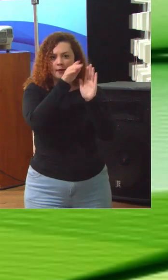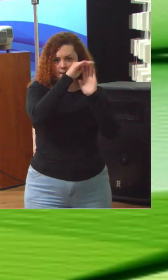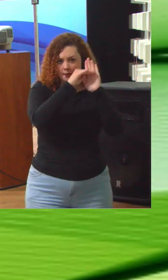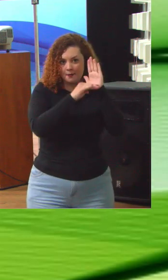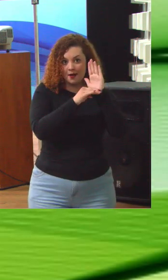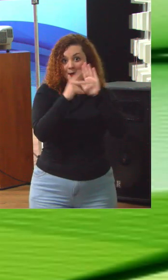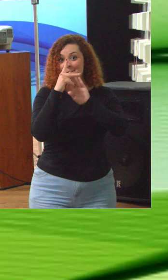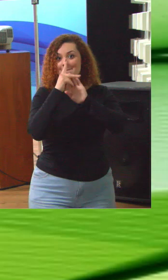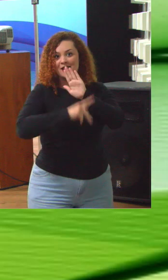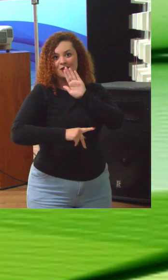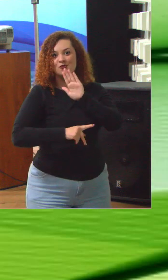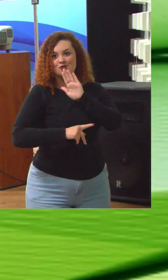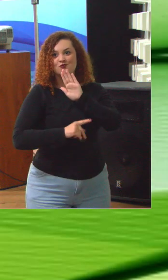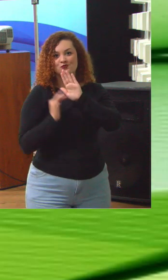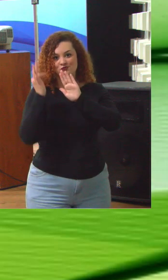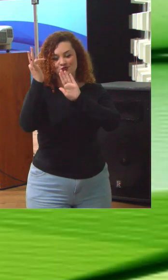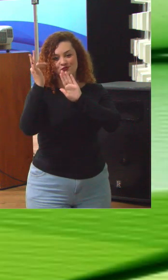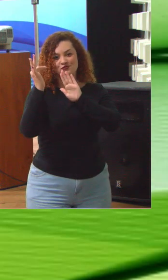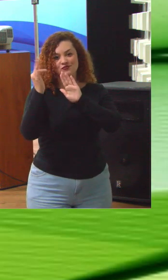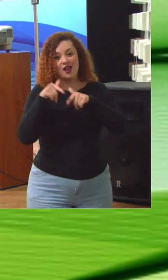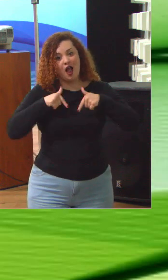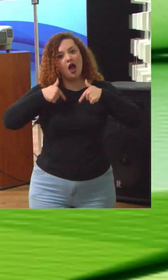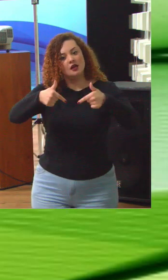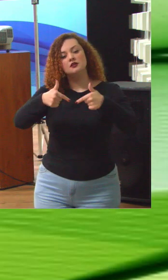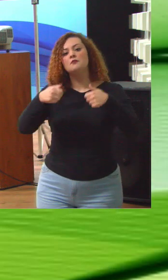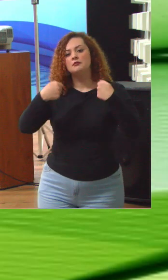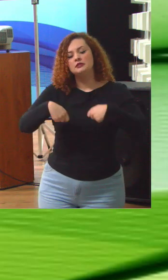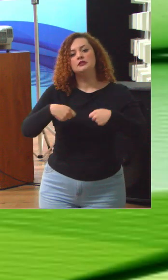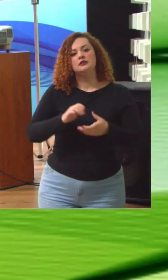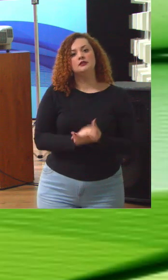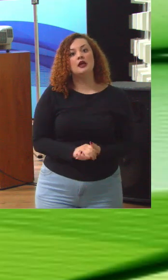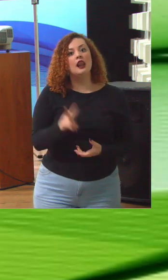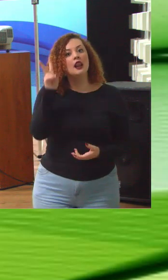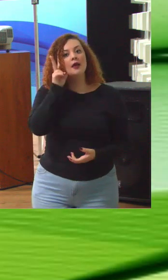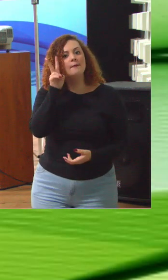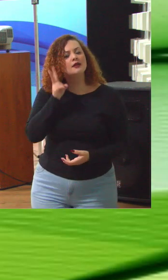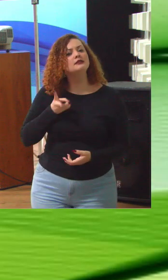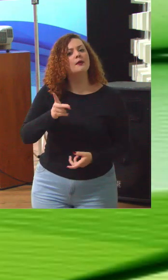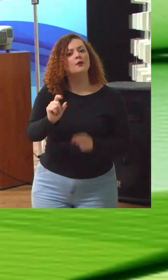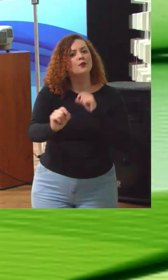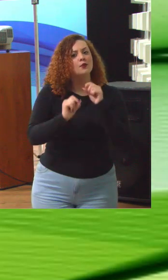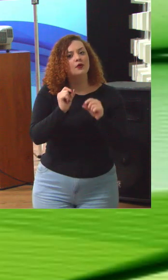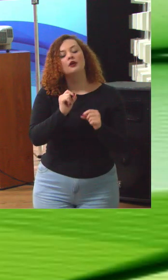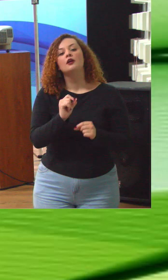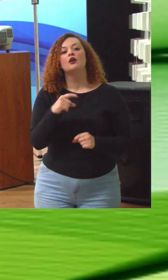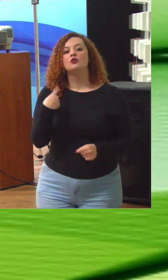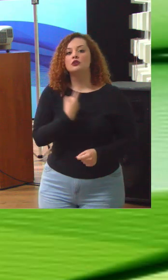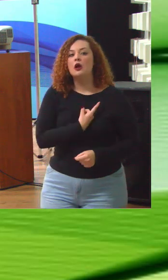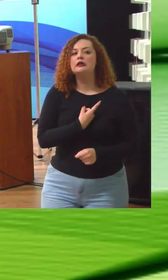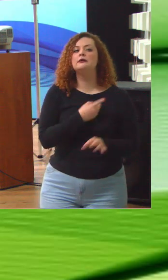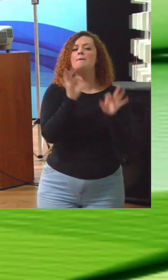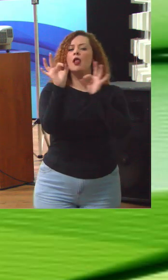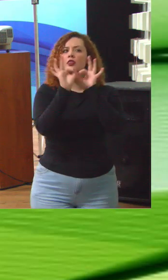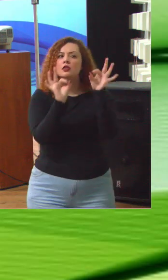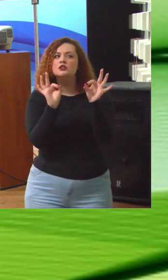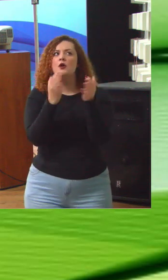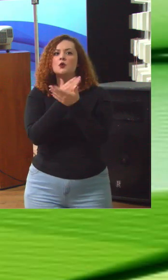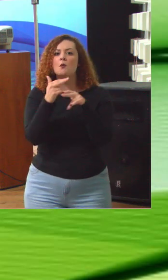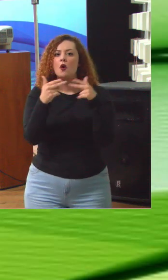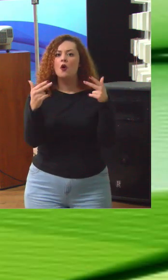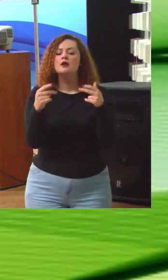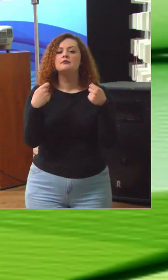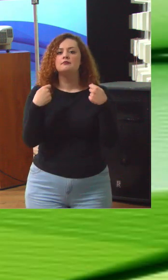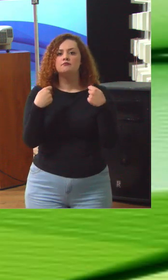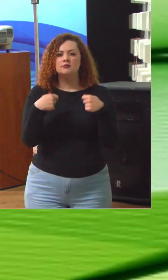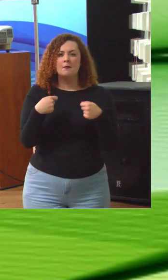planos e ação. Lembrando sempre que quando nós planejamos alguma coisa, nós planejamos